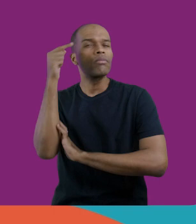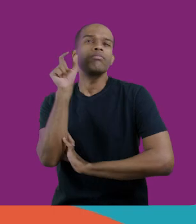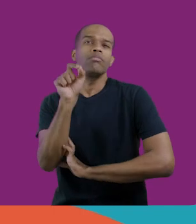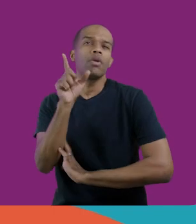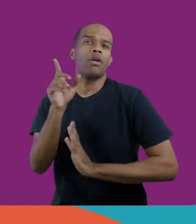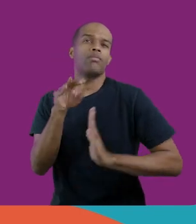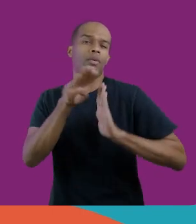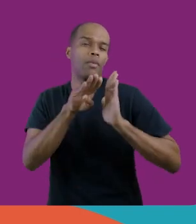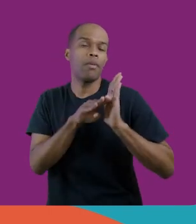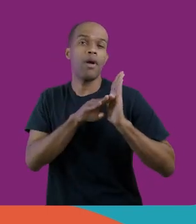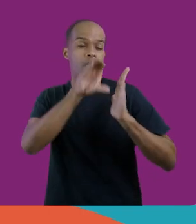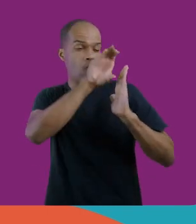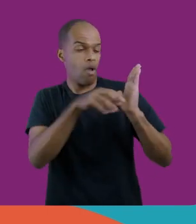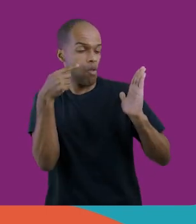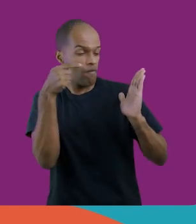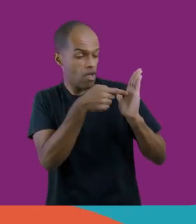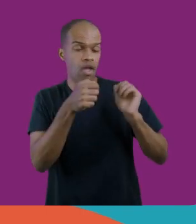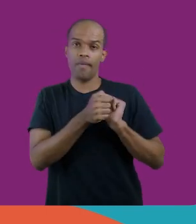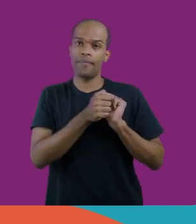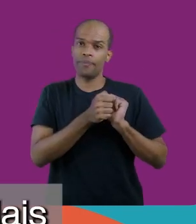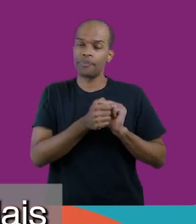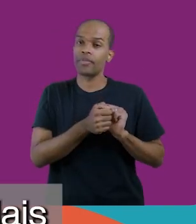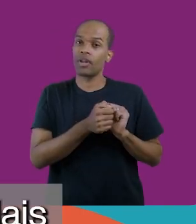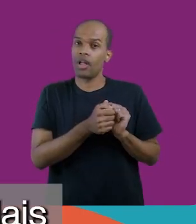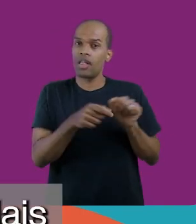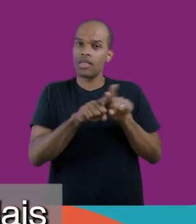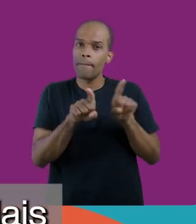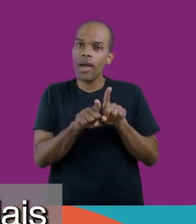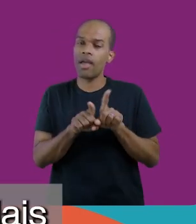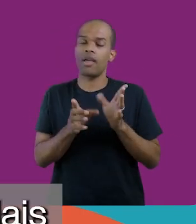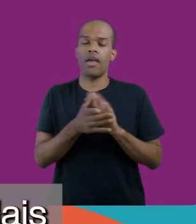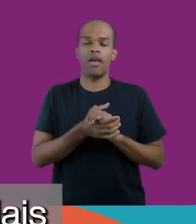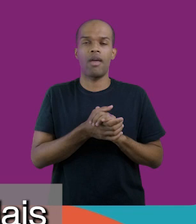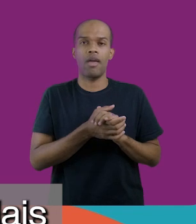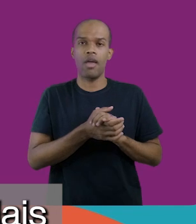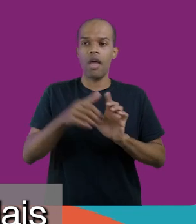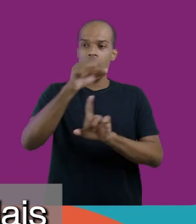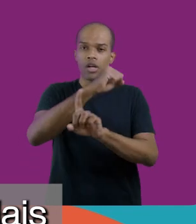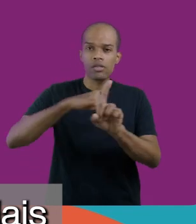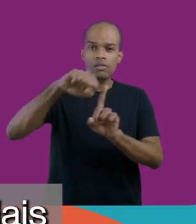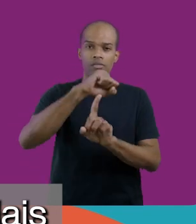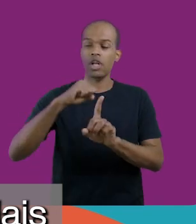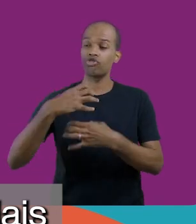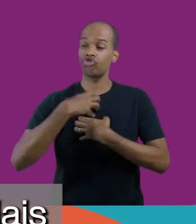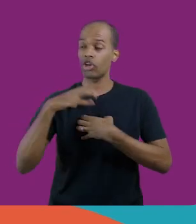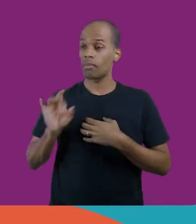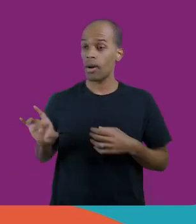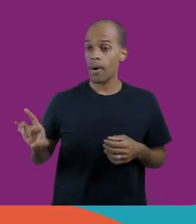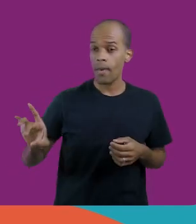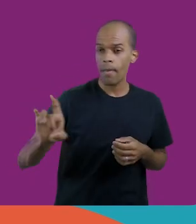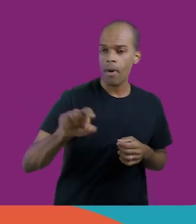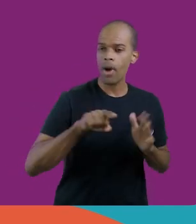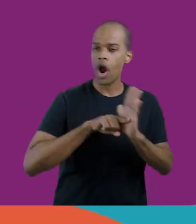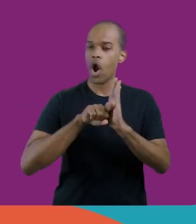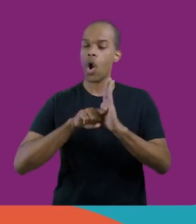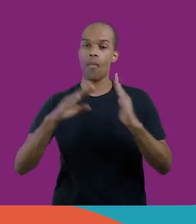é projetado, isso, olhando o currículo, olhando, na verdade, as especificações sociais de